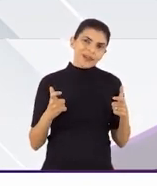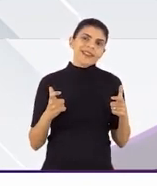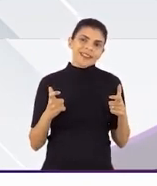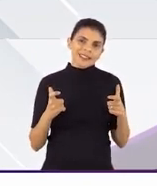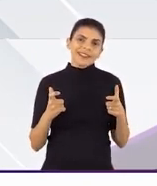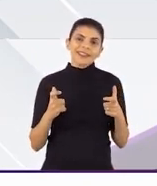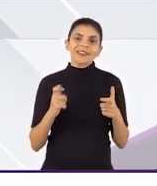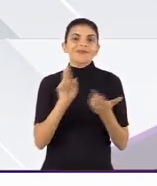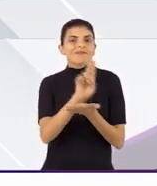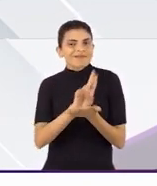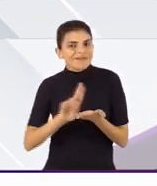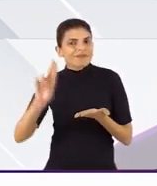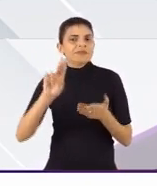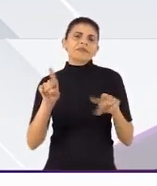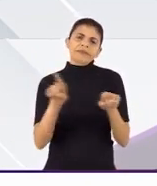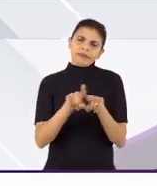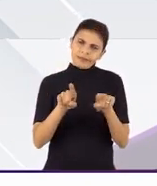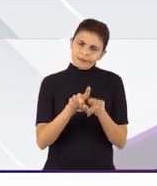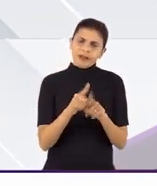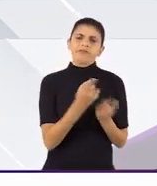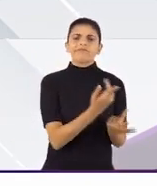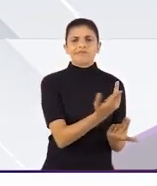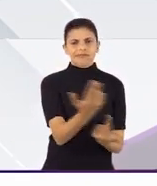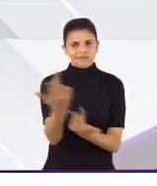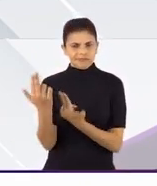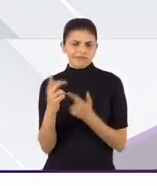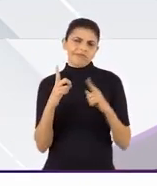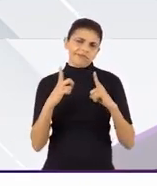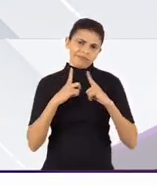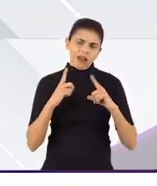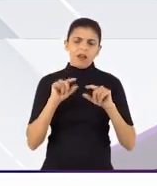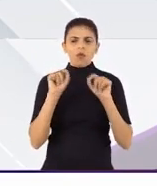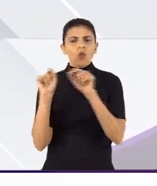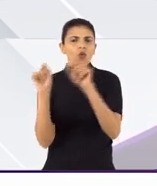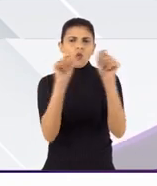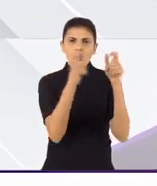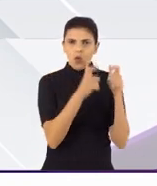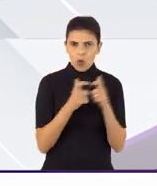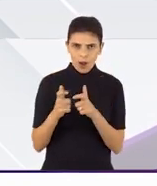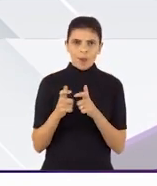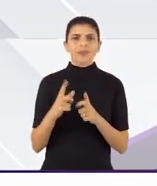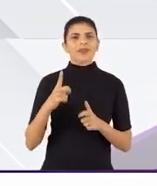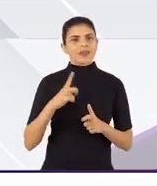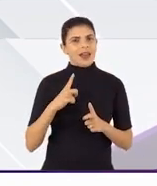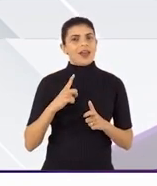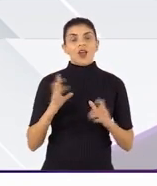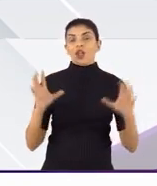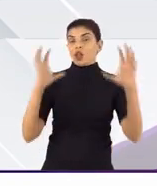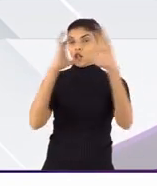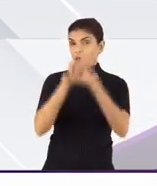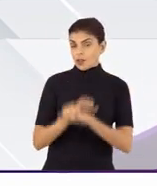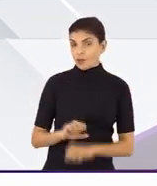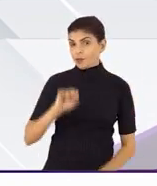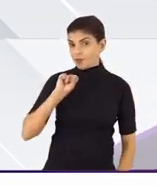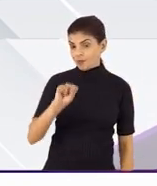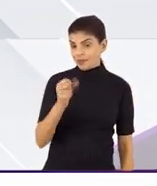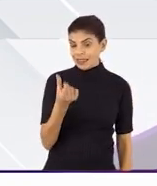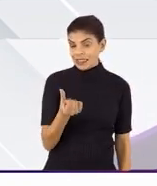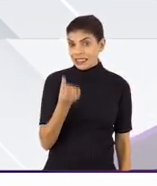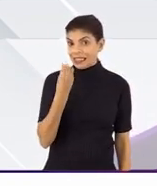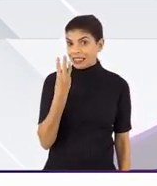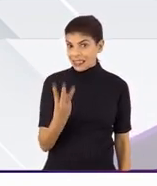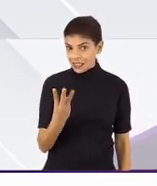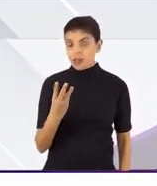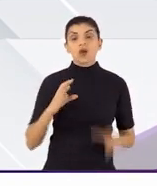grande maioria das instituições também encontram-se nesta região. Então, este total